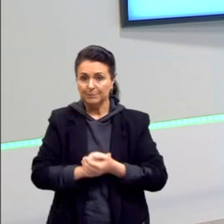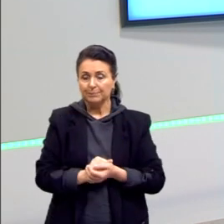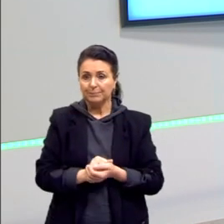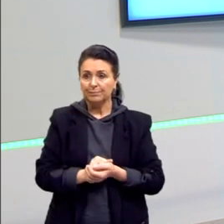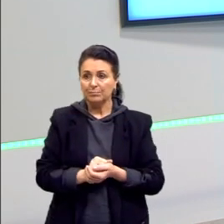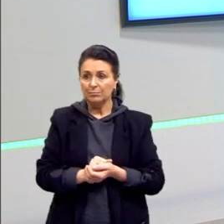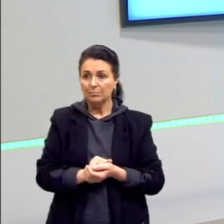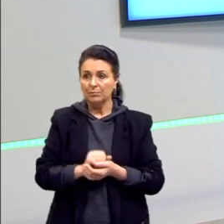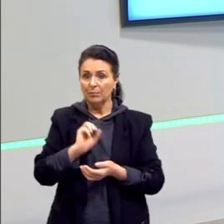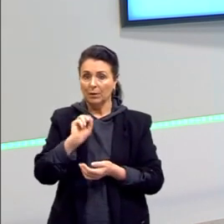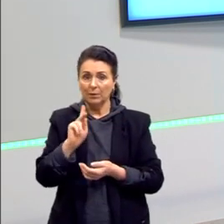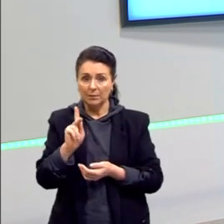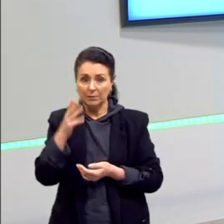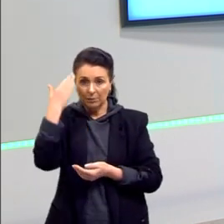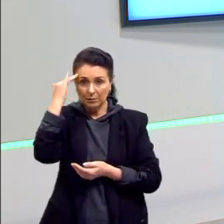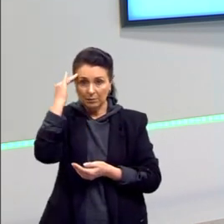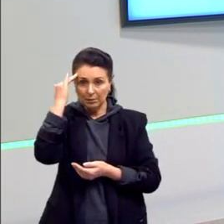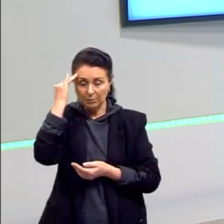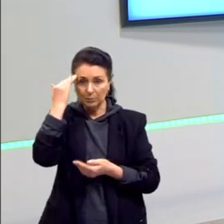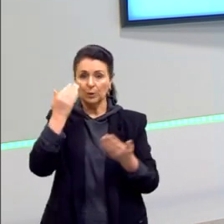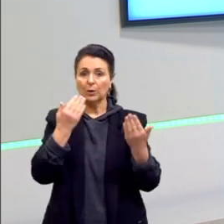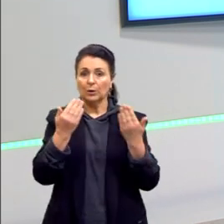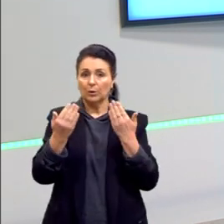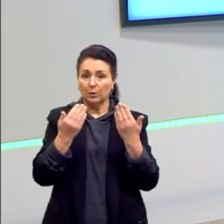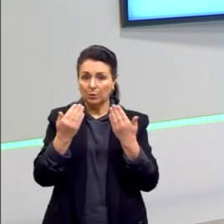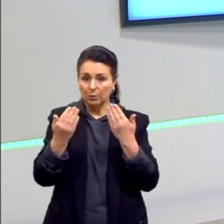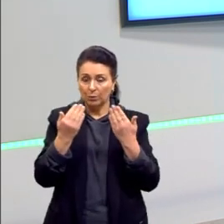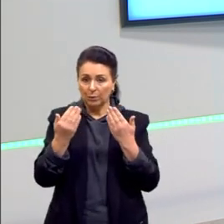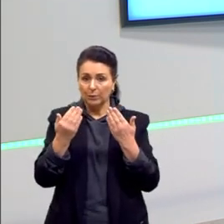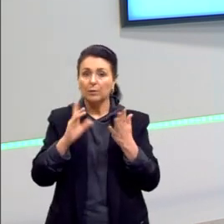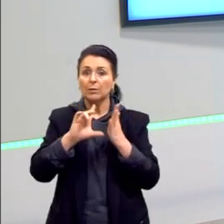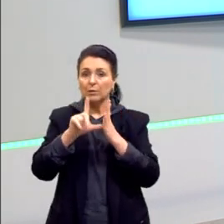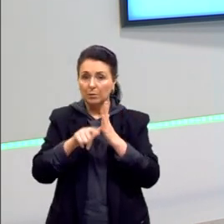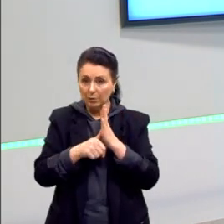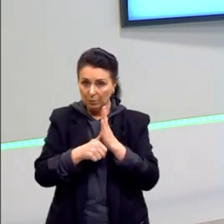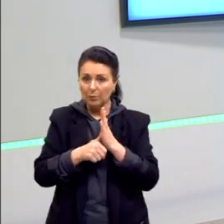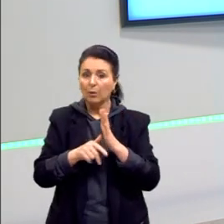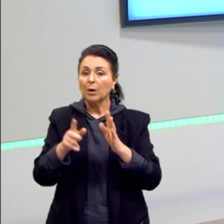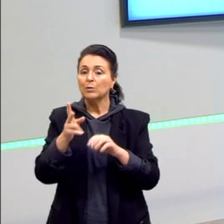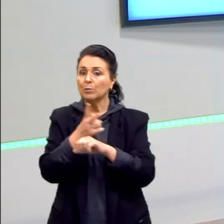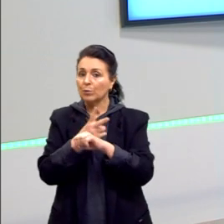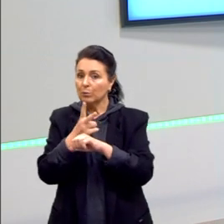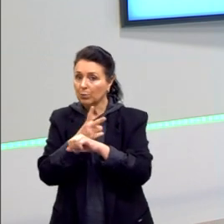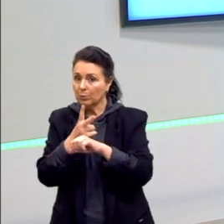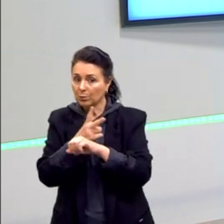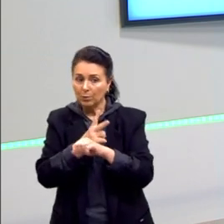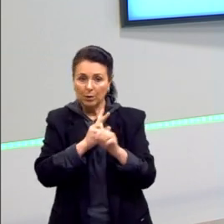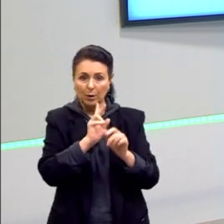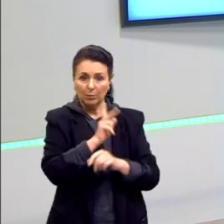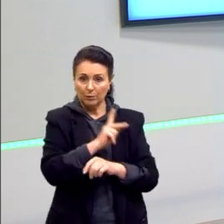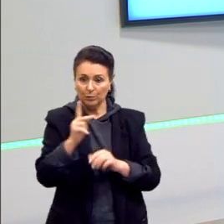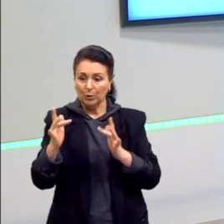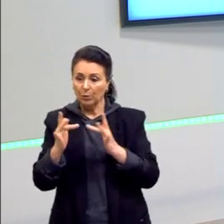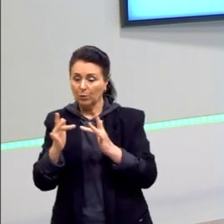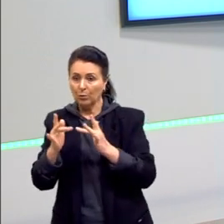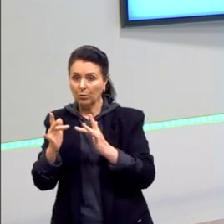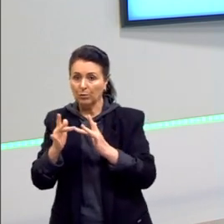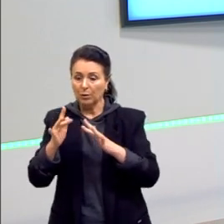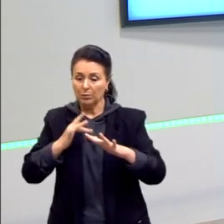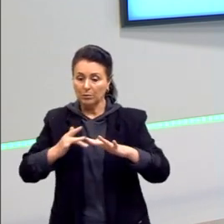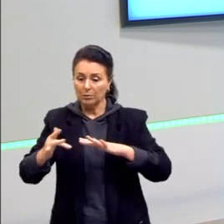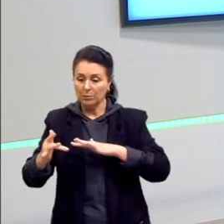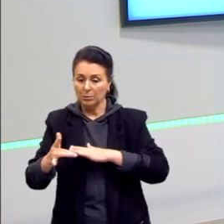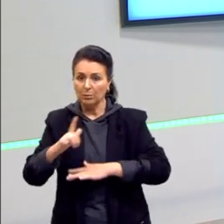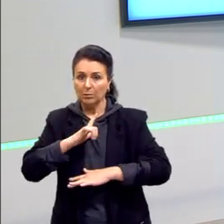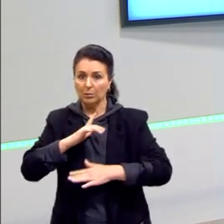Até aqui, ok, gente. Qualquer dúvida, vocês podem me procurar também nas redes sociais. Eu fiquei com dúvida, quero mais